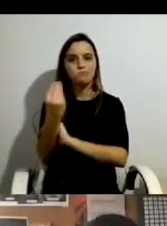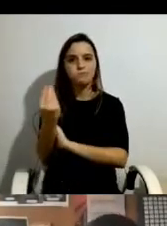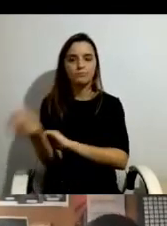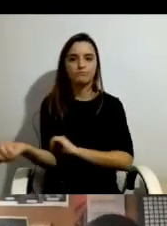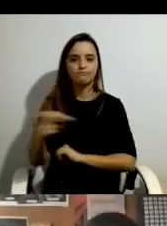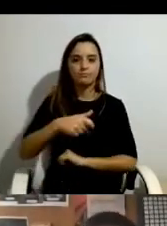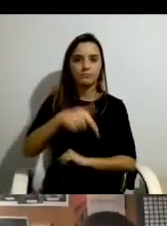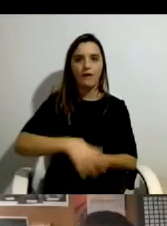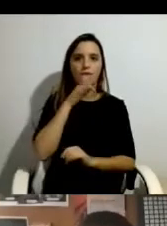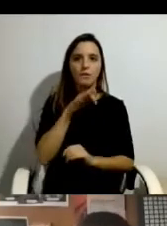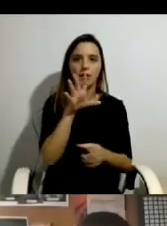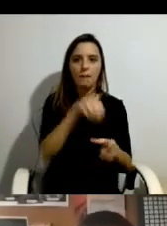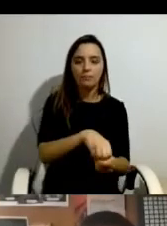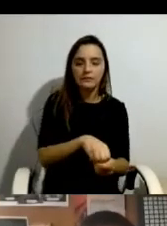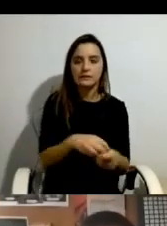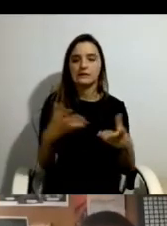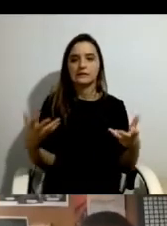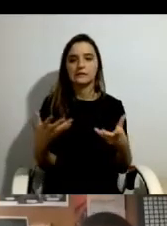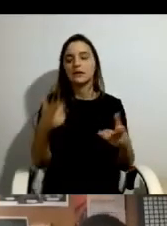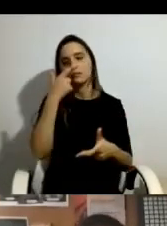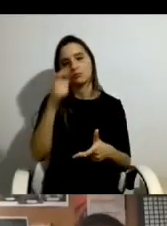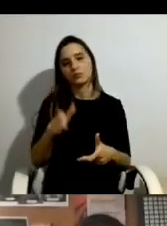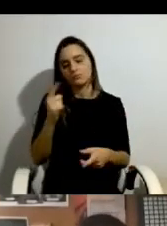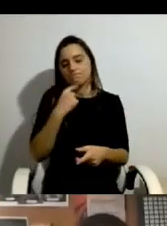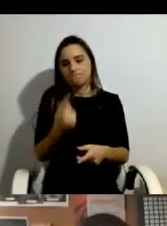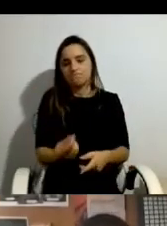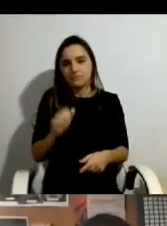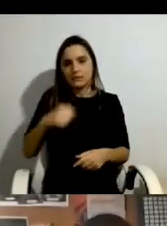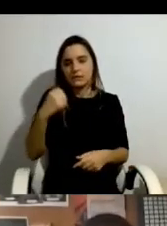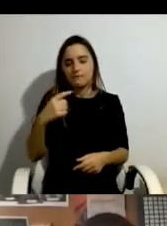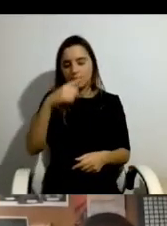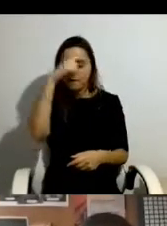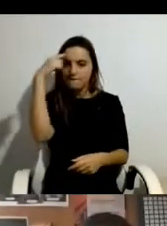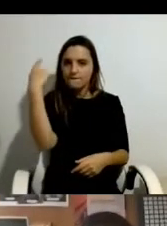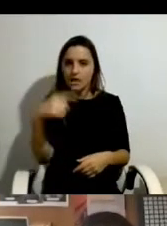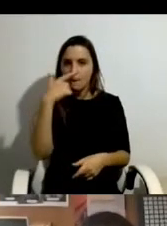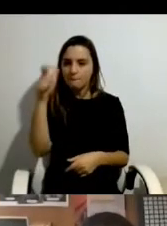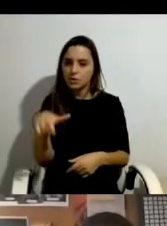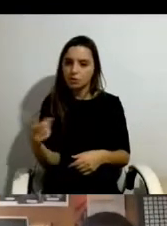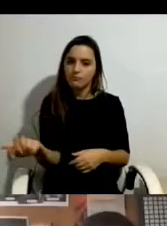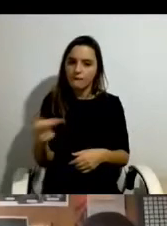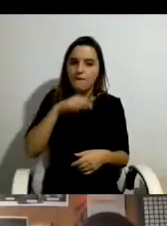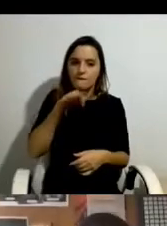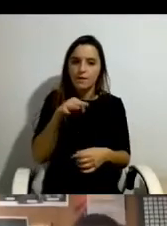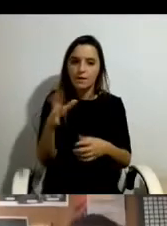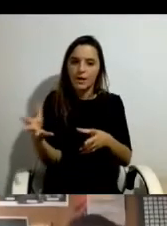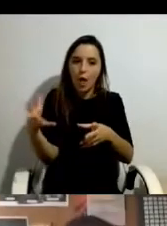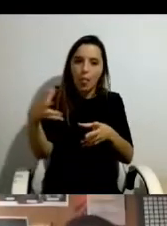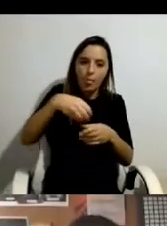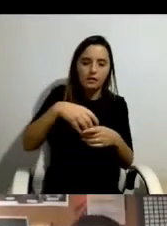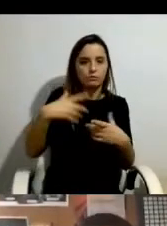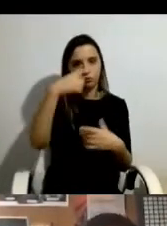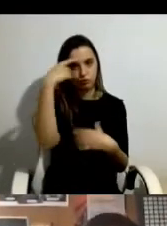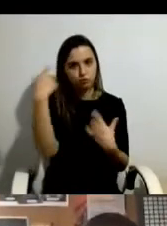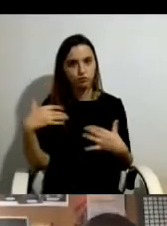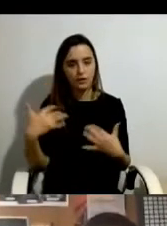pessoas revelam esta dificuldade em integrar esta figura no seio da família. depois há aqui esta